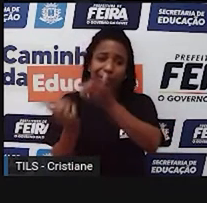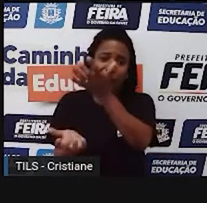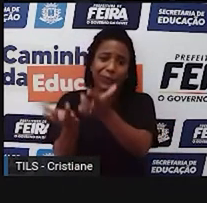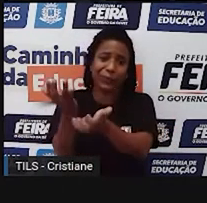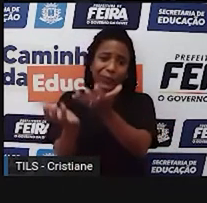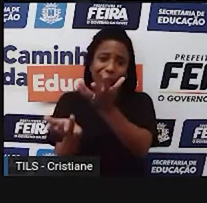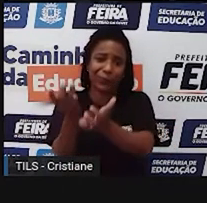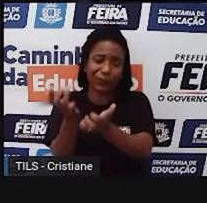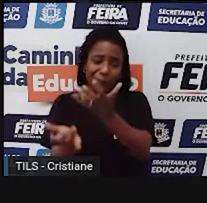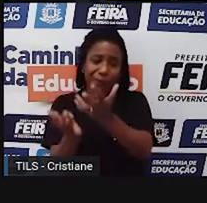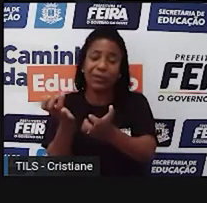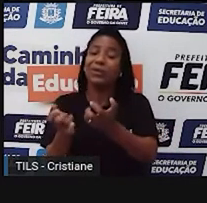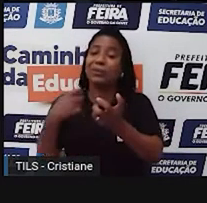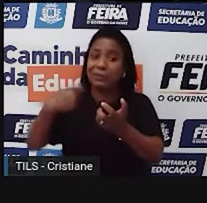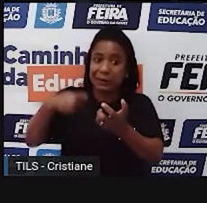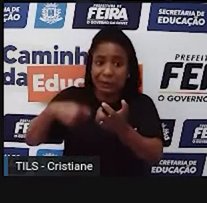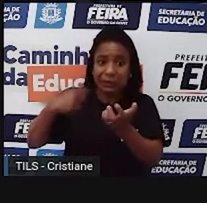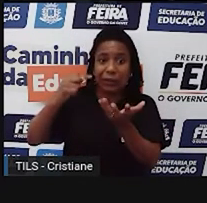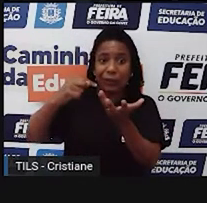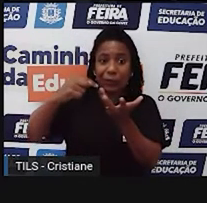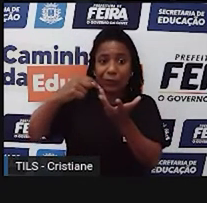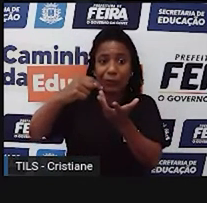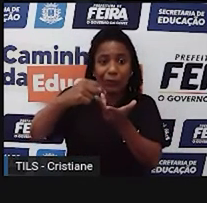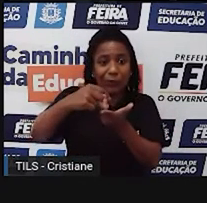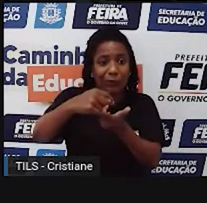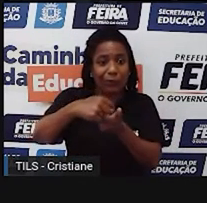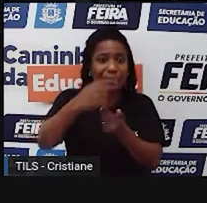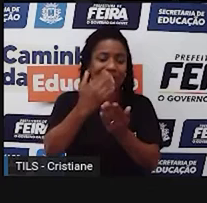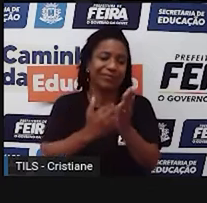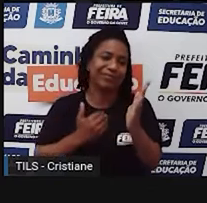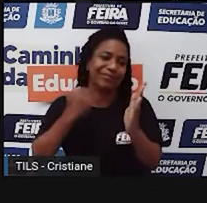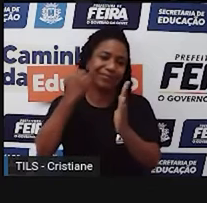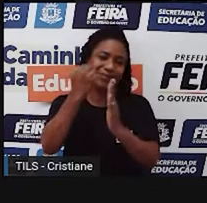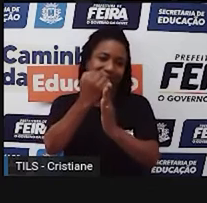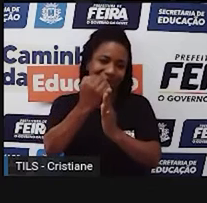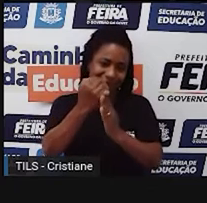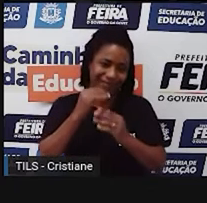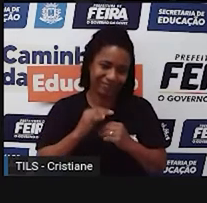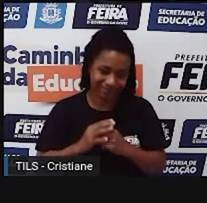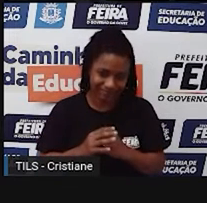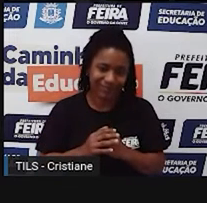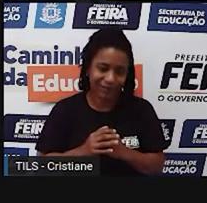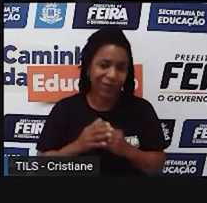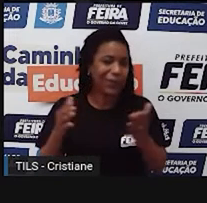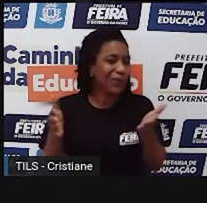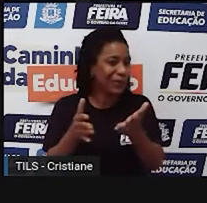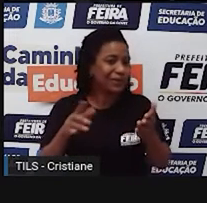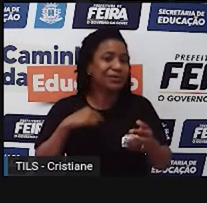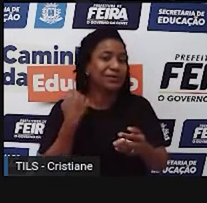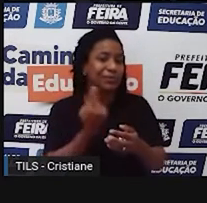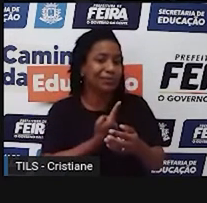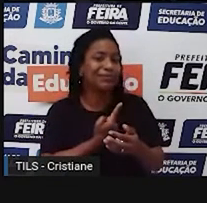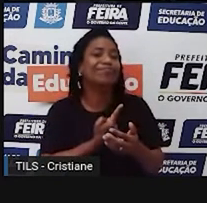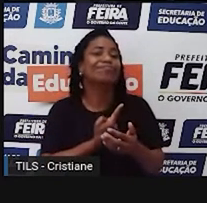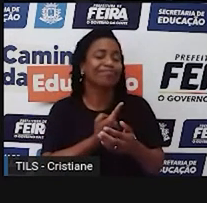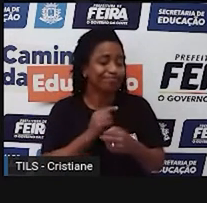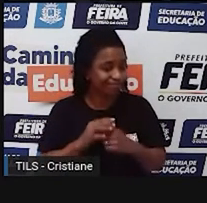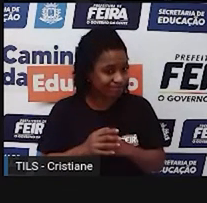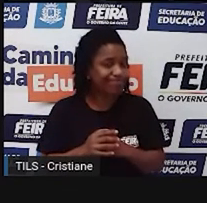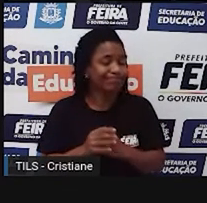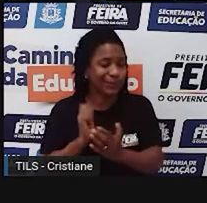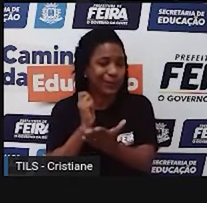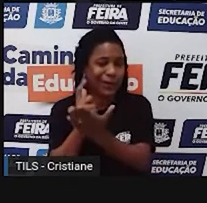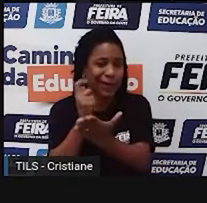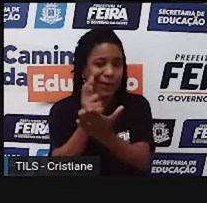só começaram a aumentar, elas não foram diminuindo. E até chegar nesse consumo que a gente tem hoje, né, de produtos